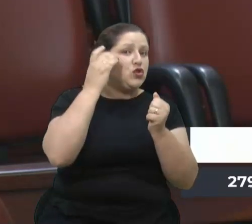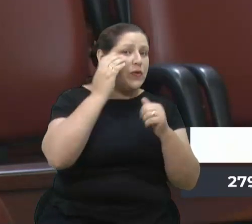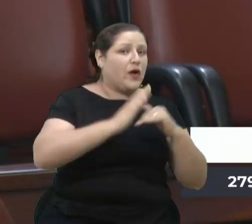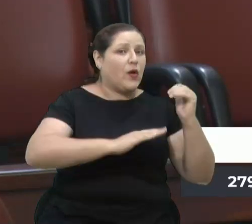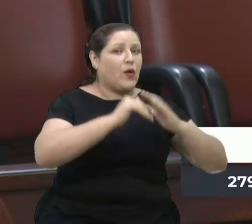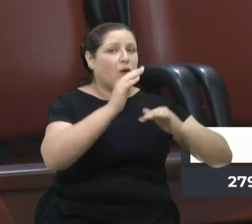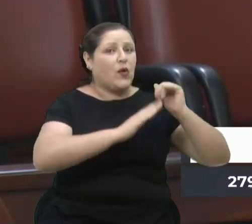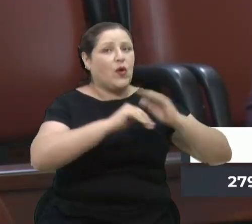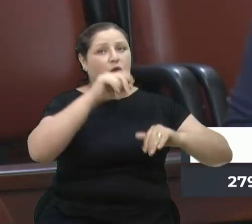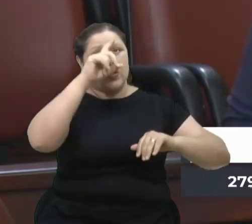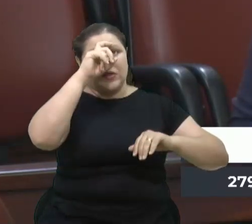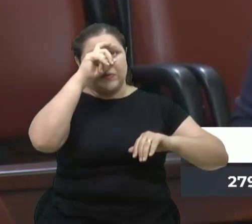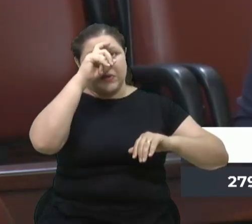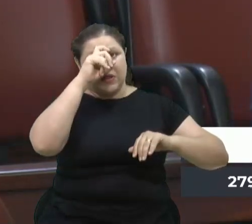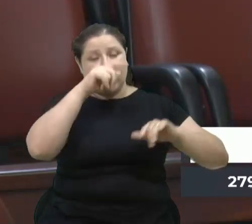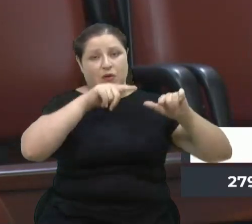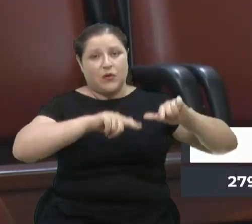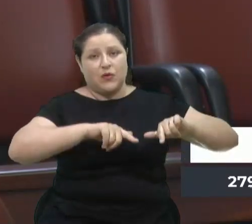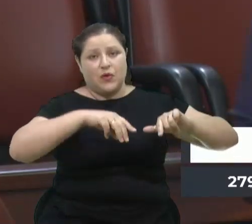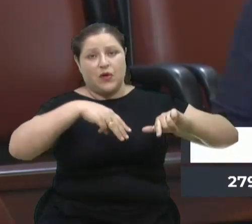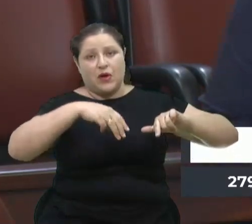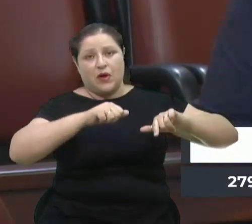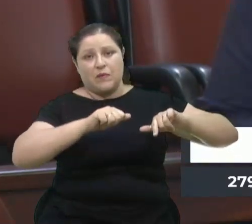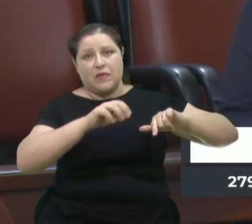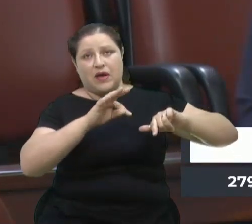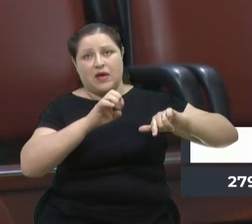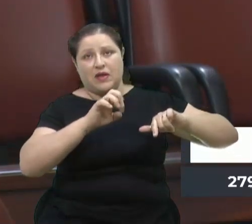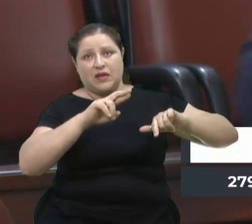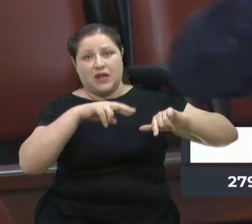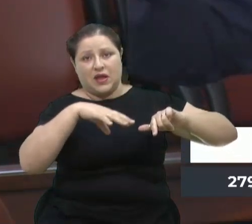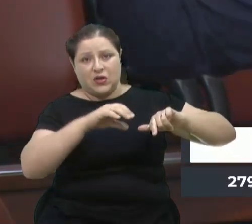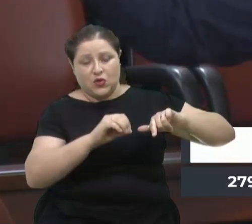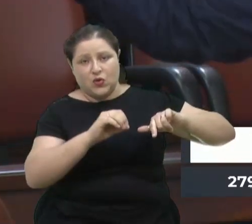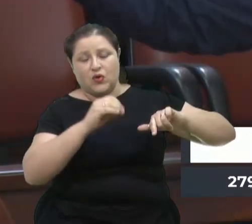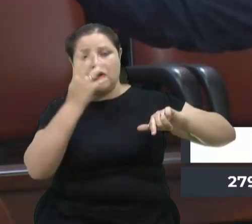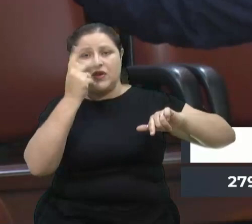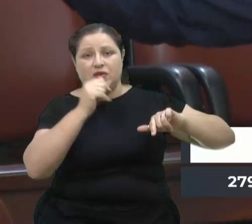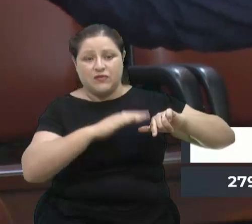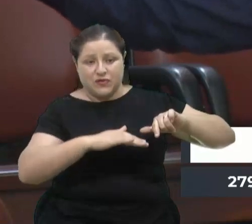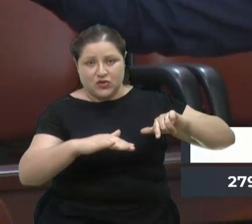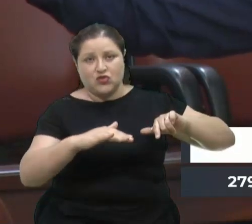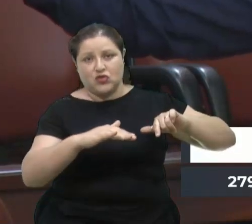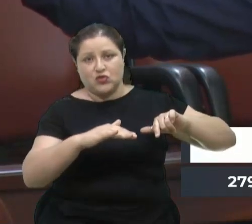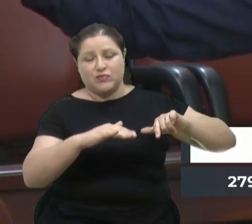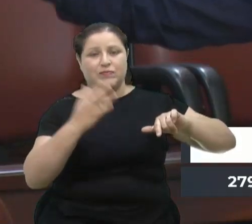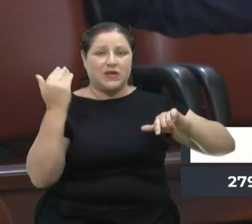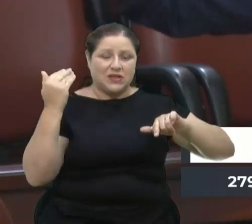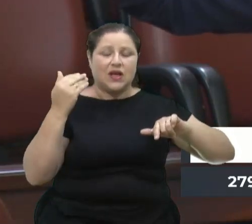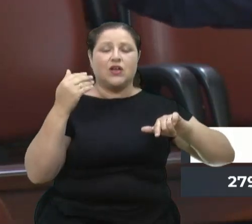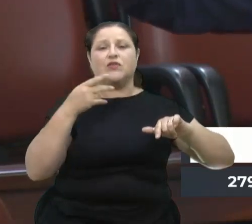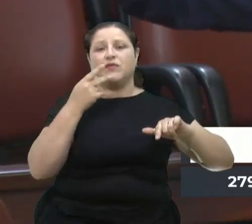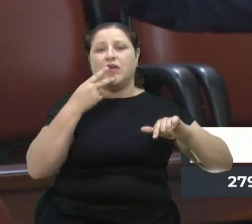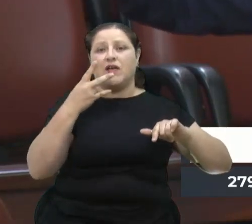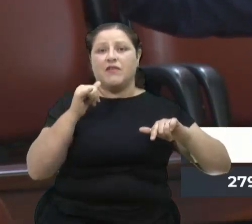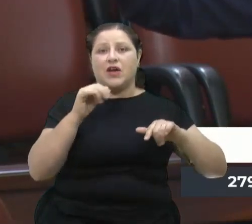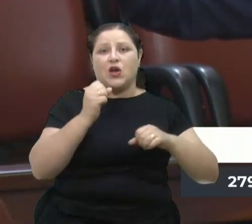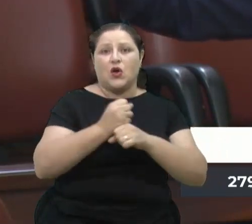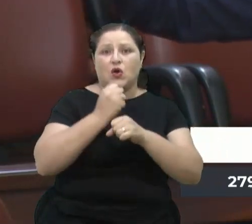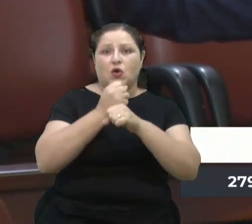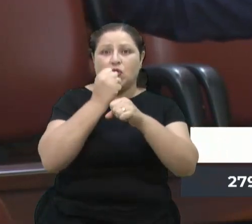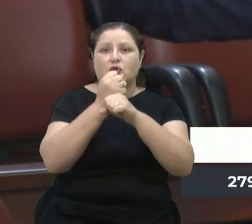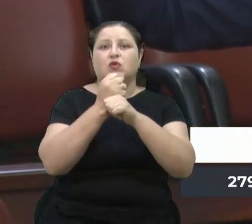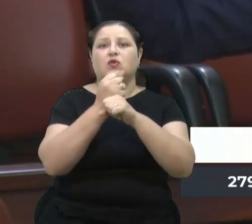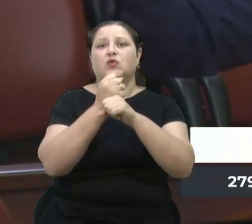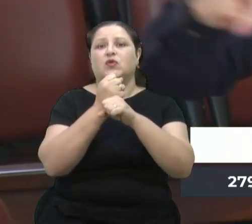materno infantil para ser construído lá no Recanto da Compaixão, no antigo prédio do NSS. Vamos unir o útil ao agradável. Foi construído o prédio